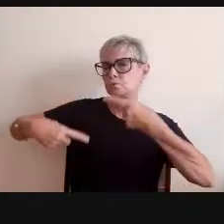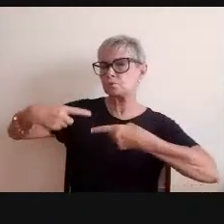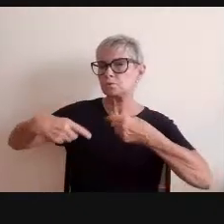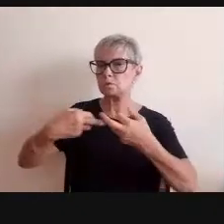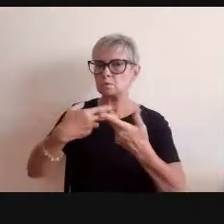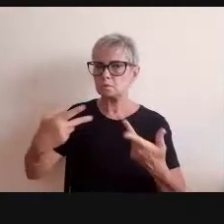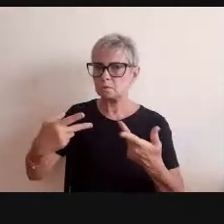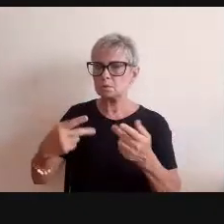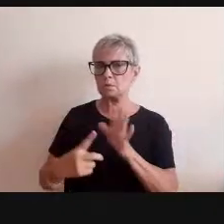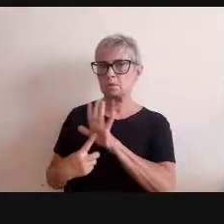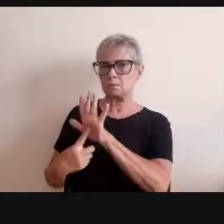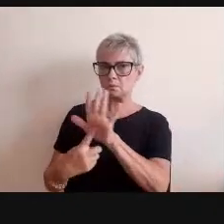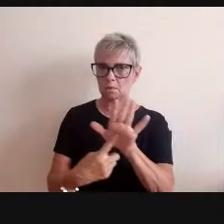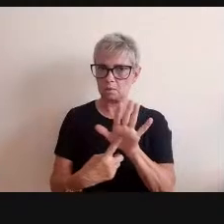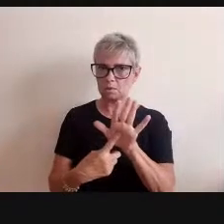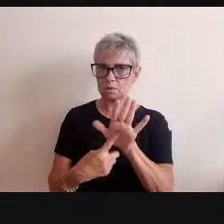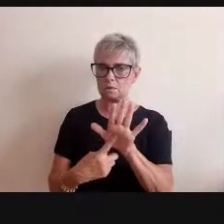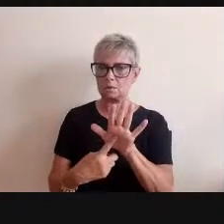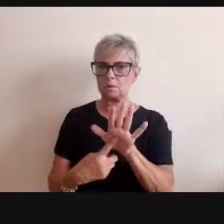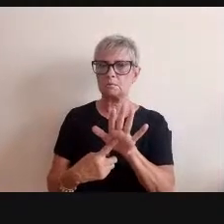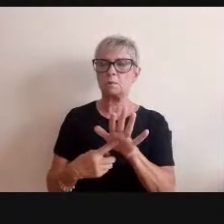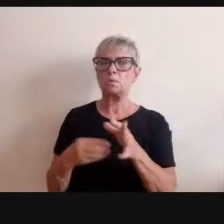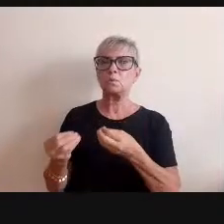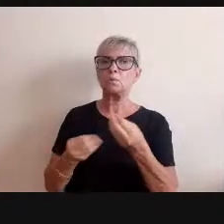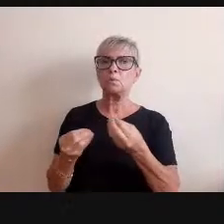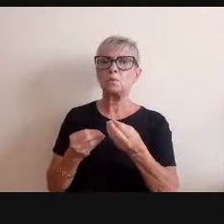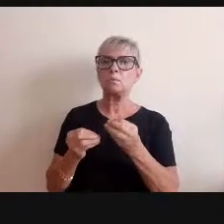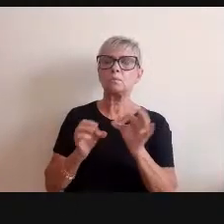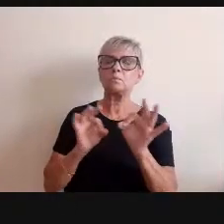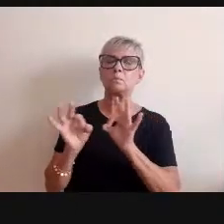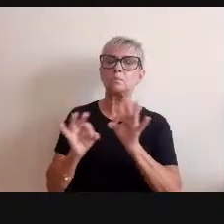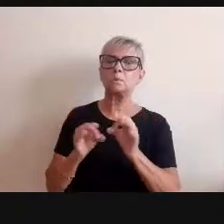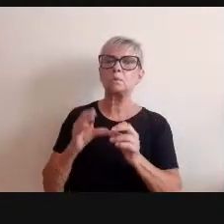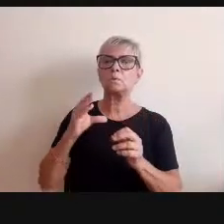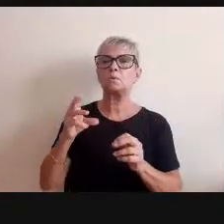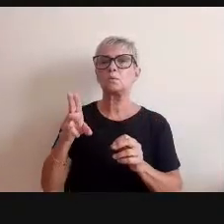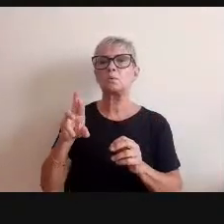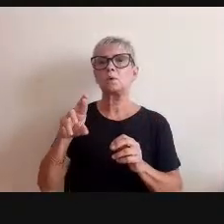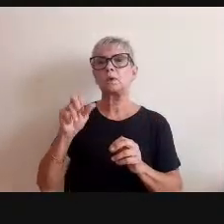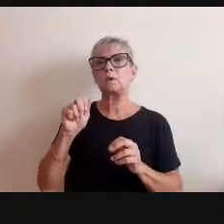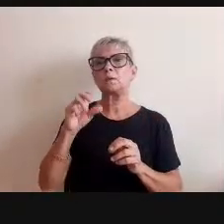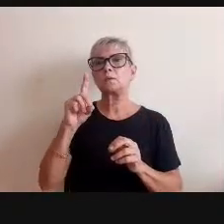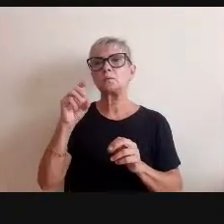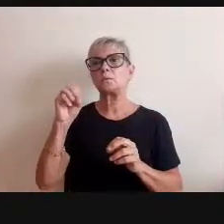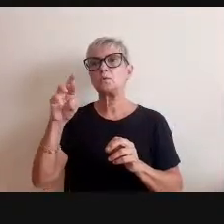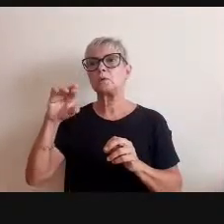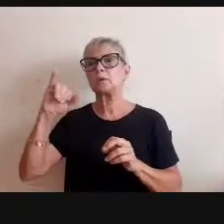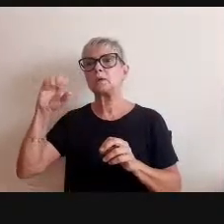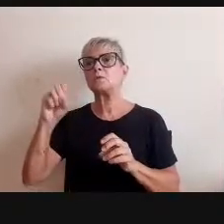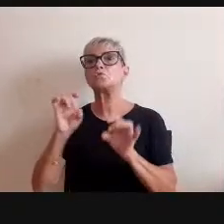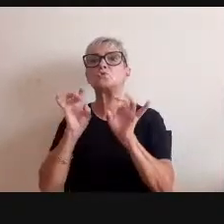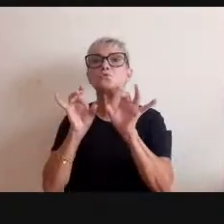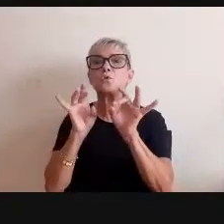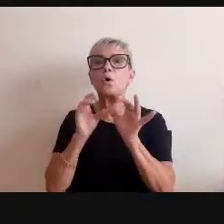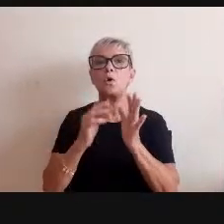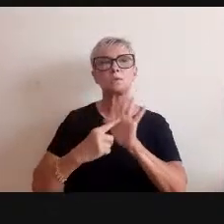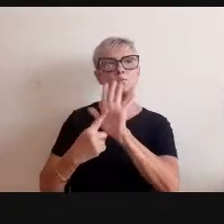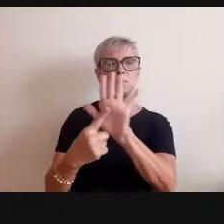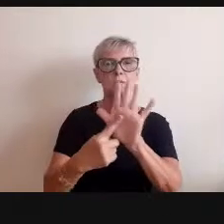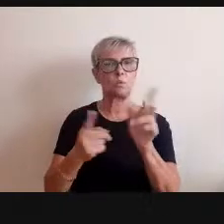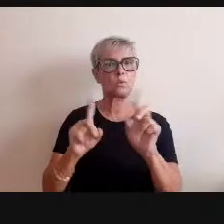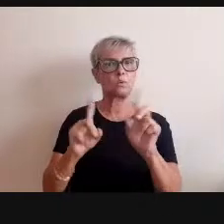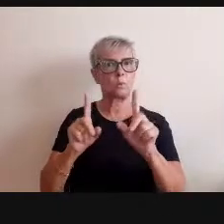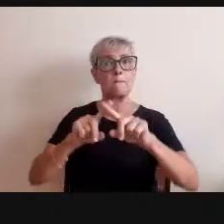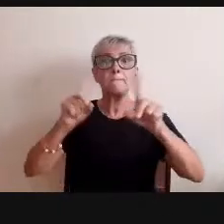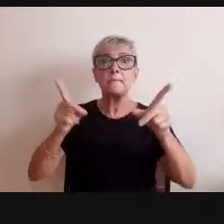ela traz para nós uma curadoria que não se restringe apenas ao fazer exposições, mas a construir, mas a